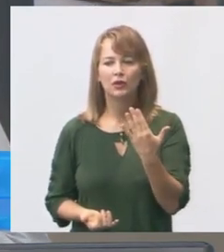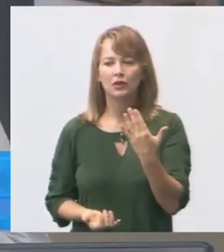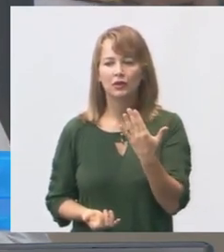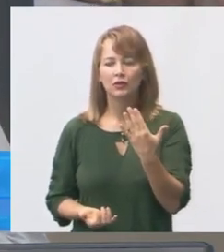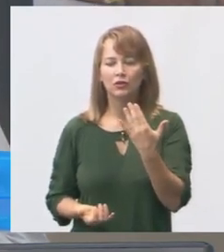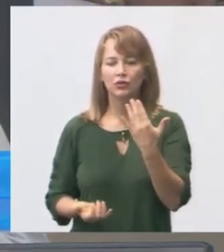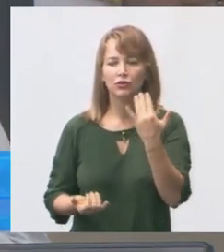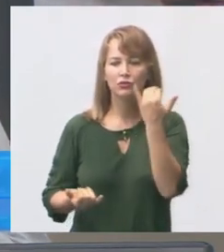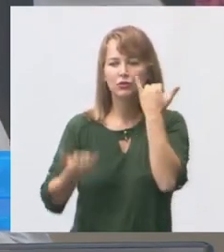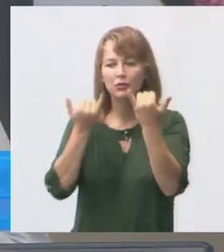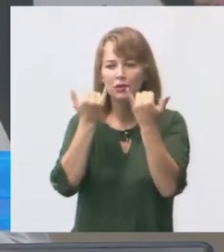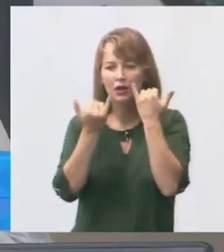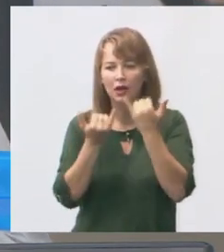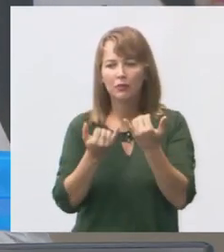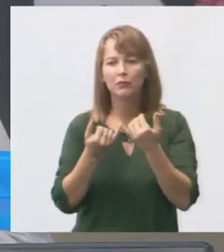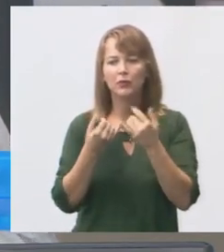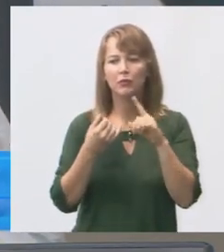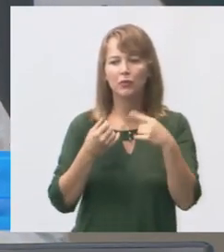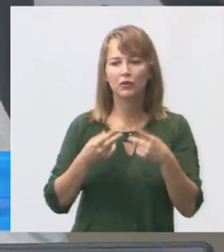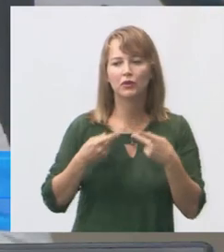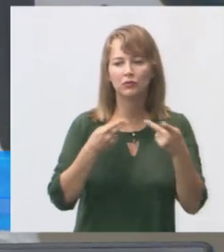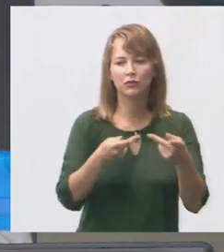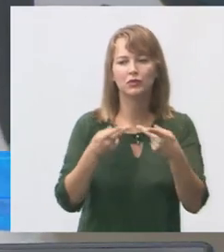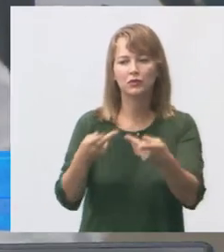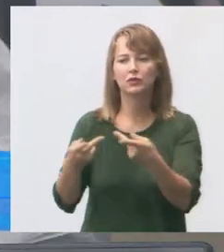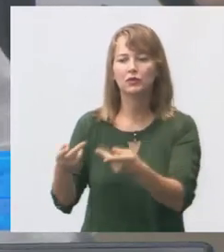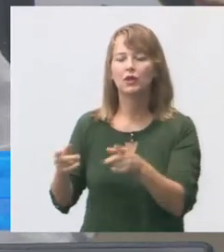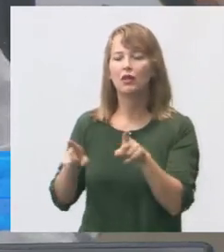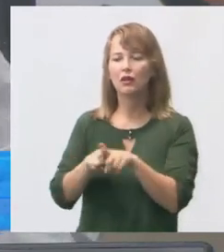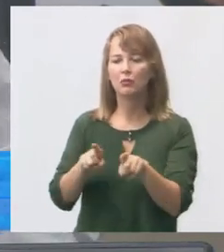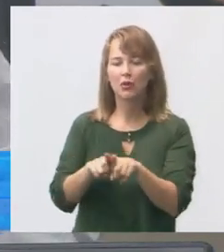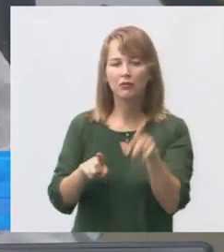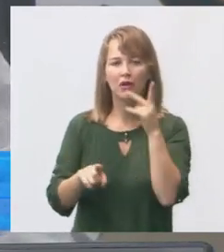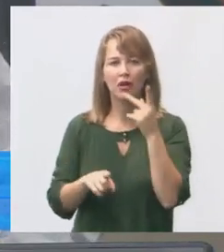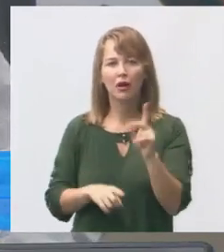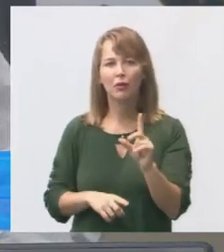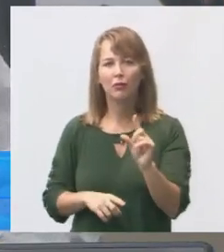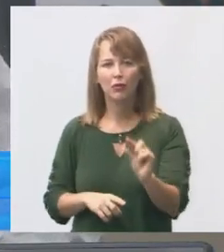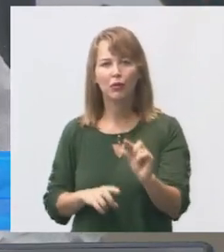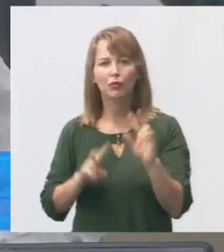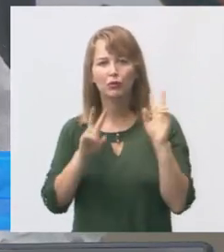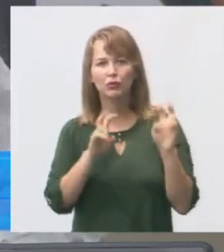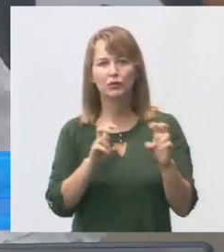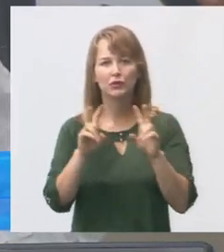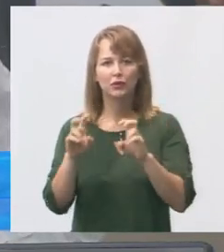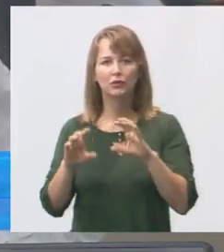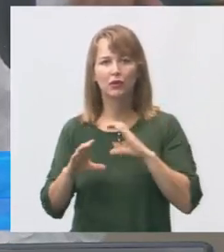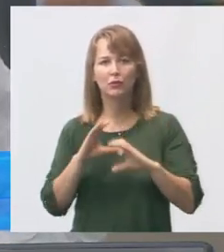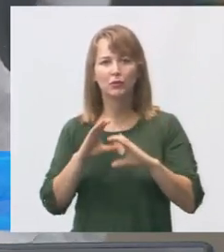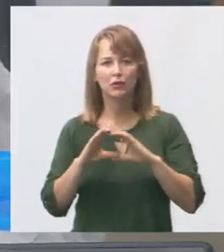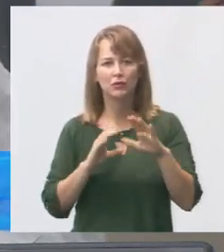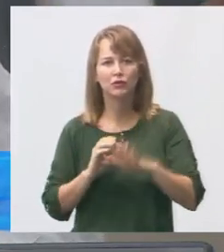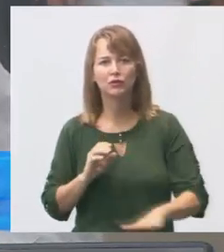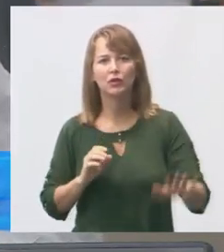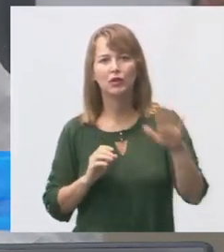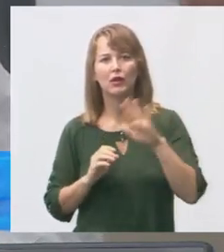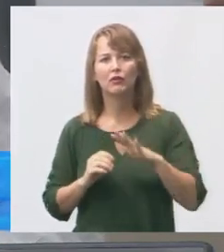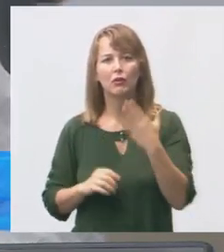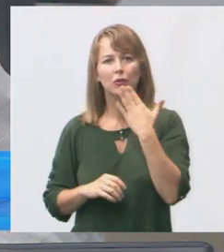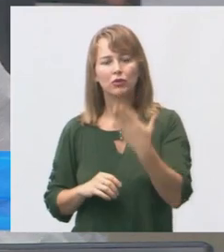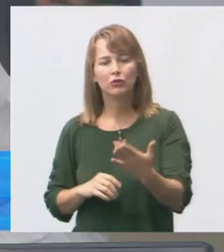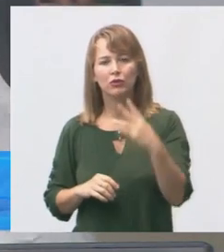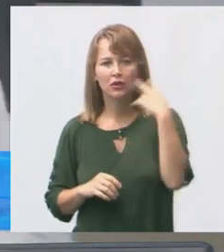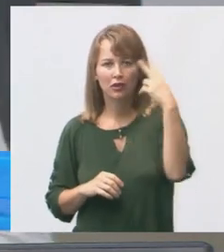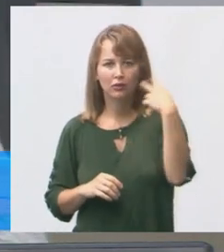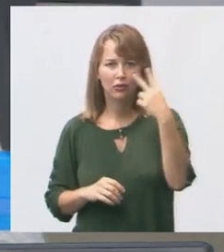unidades da prefeitura e também falar um pouquinho sobre alguns outros temas na comunicação geral. Então eu peço ao vereador Davi,